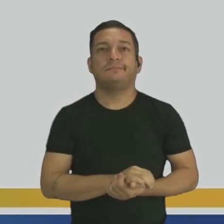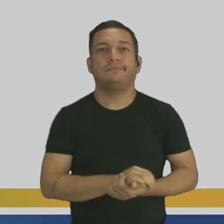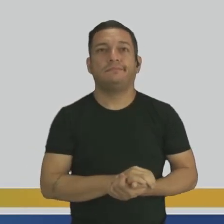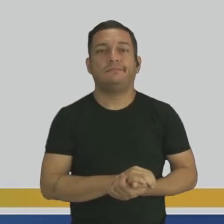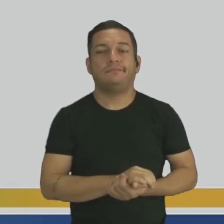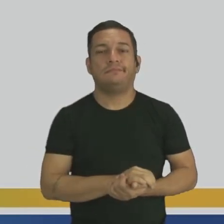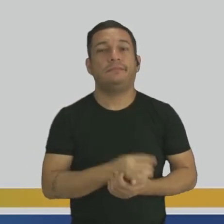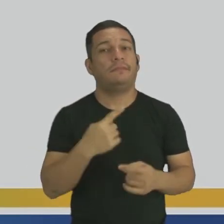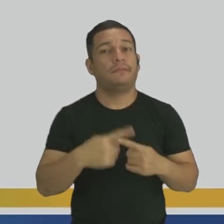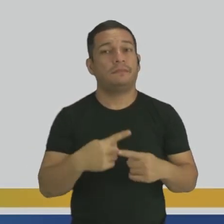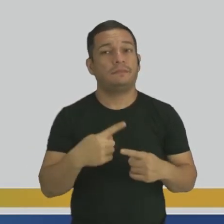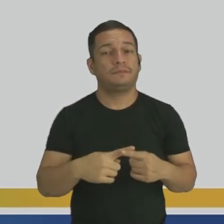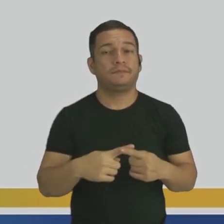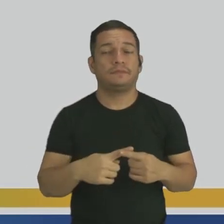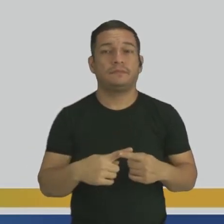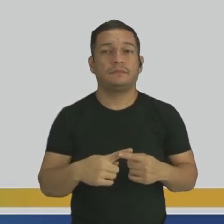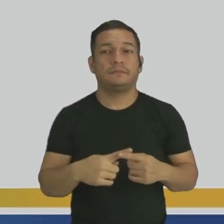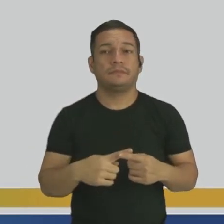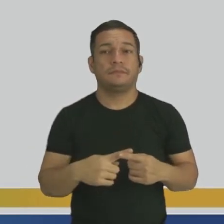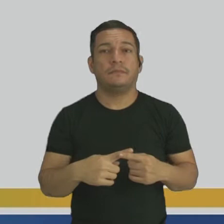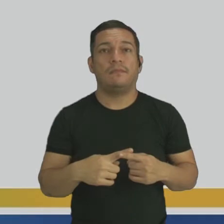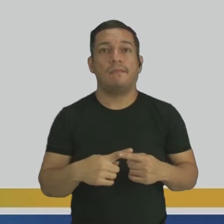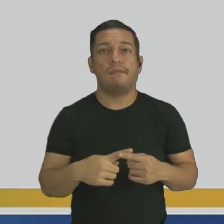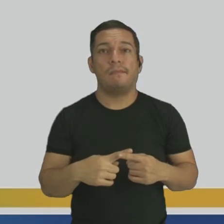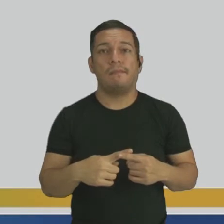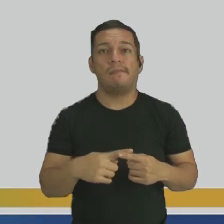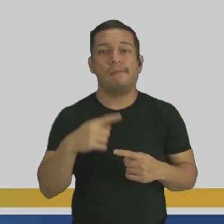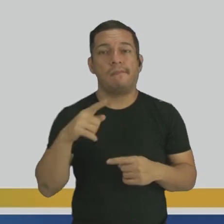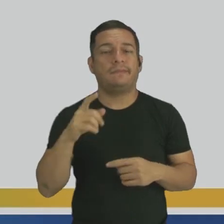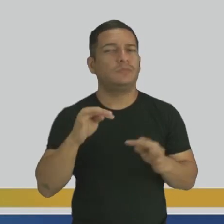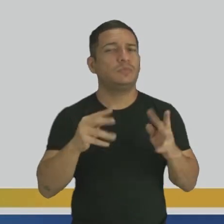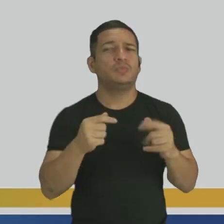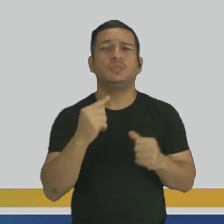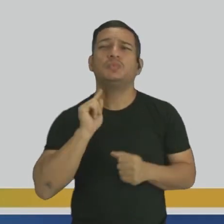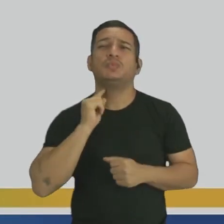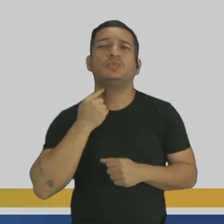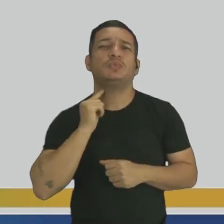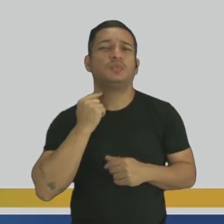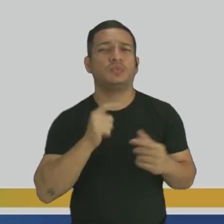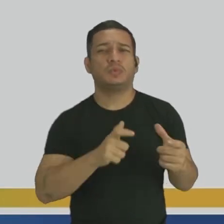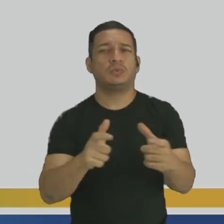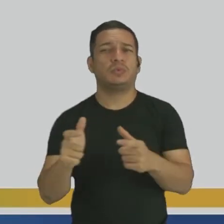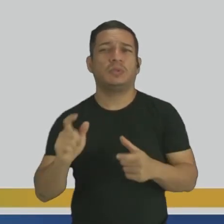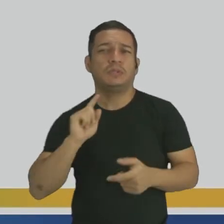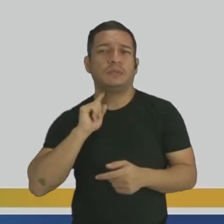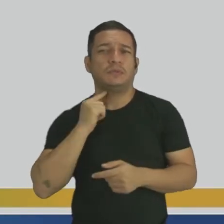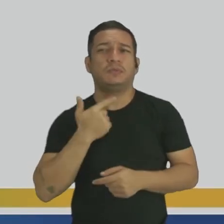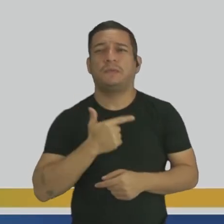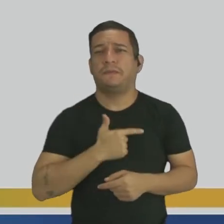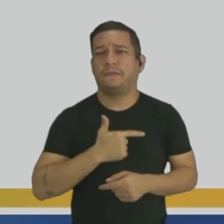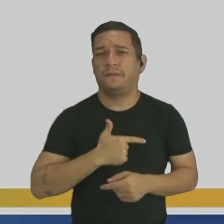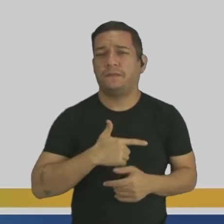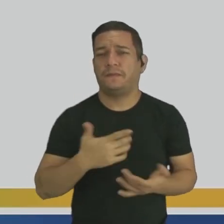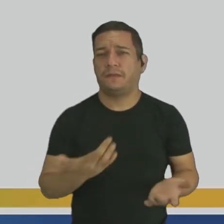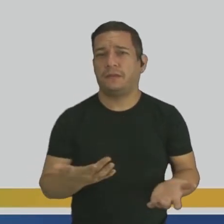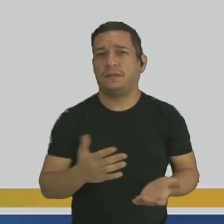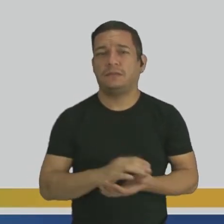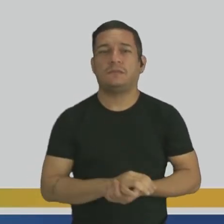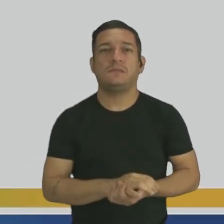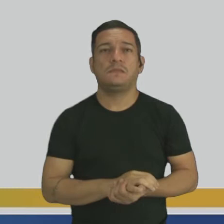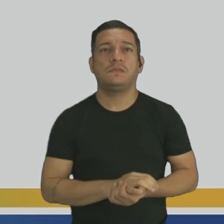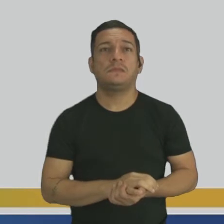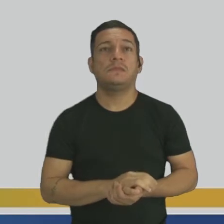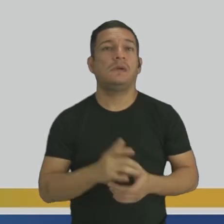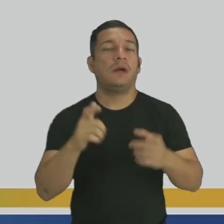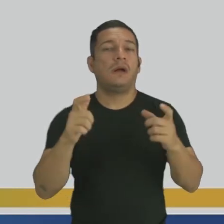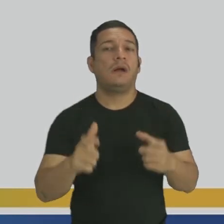Simplesmente, por quê? Porque estava tudo sujo, né? Estava tudo feio. Onde ela